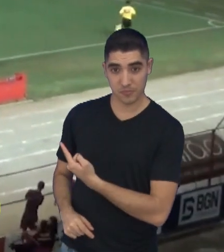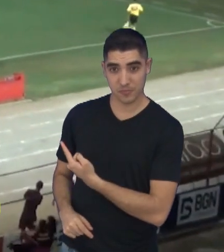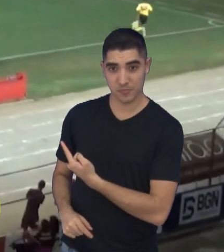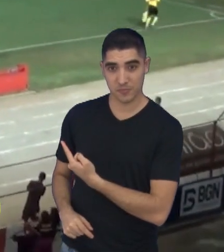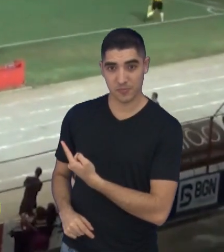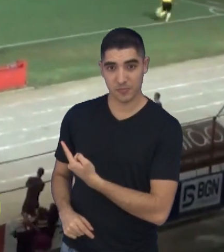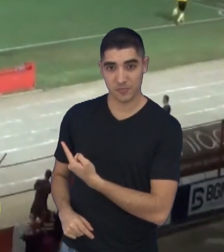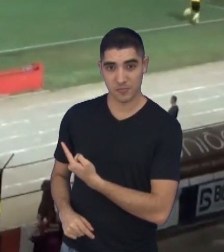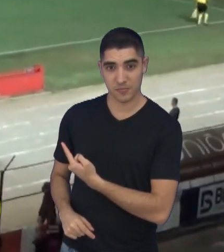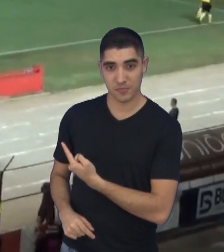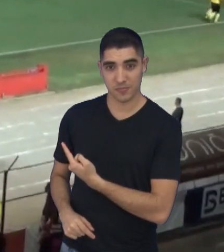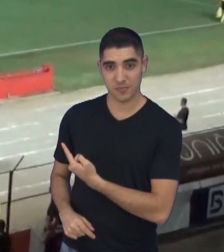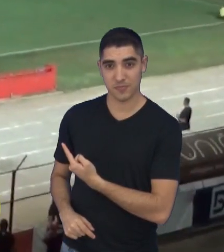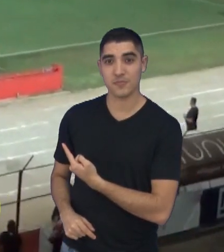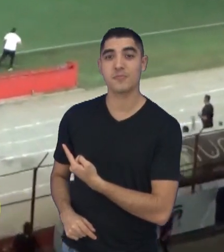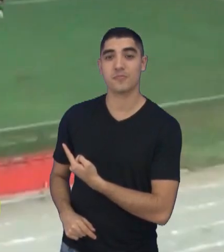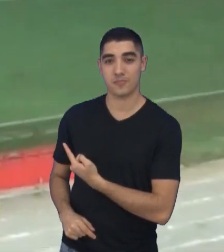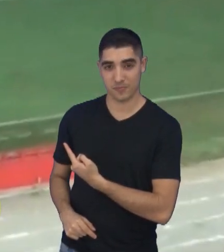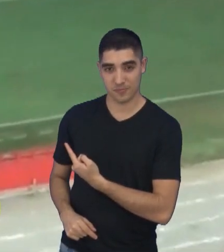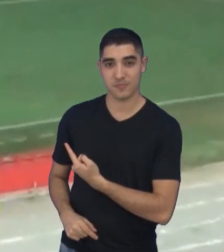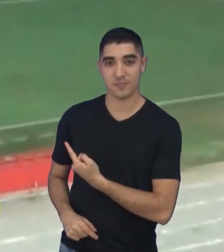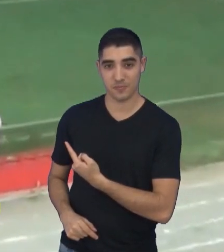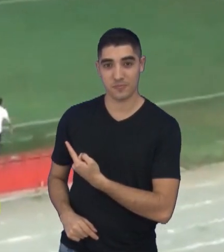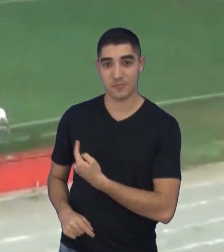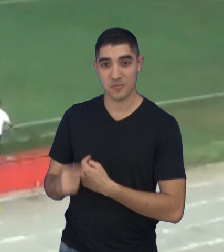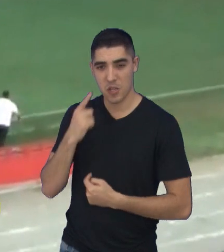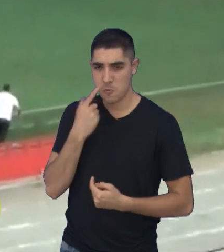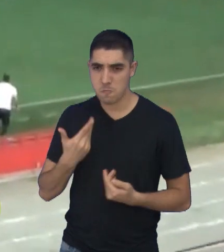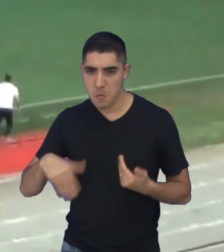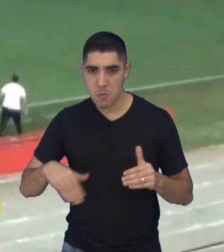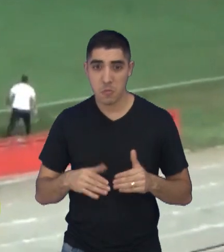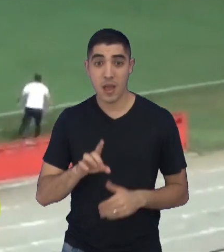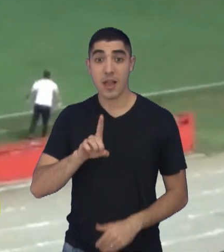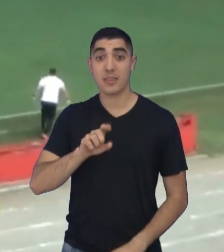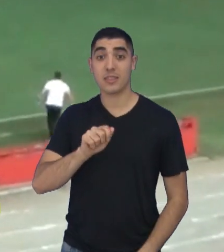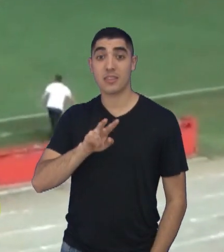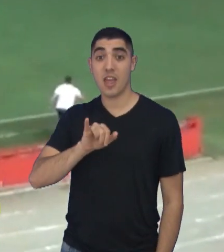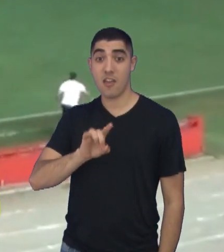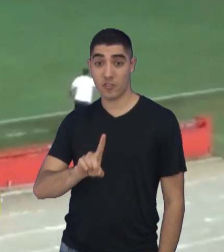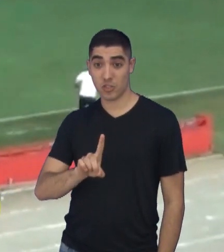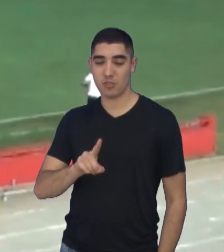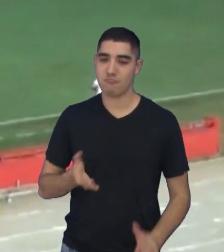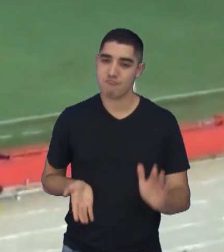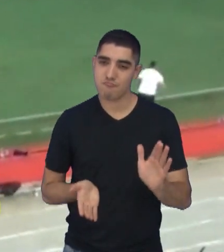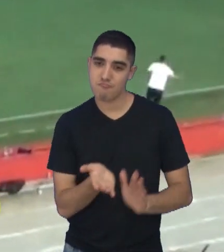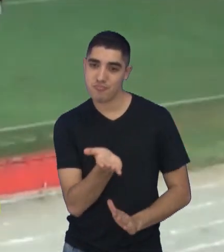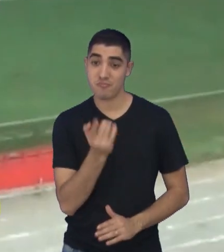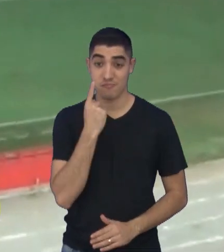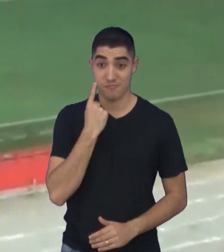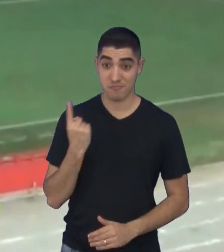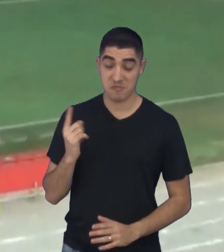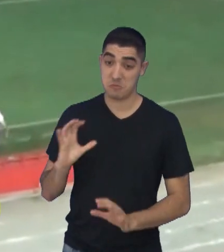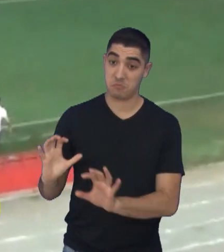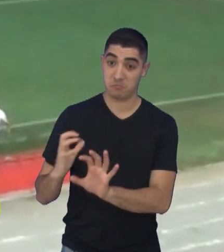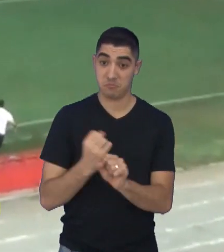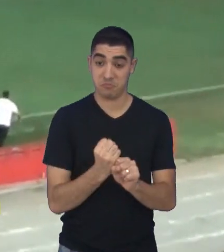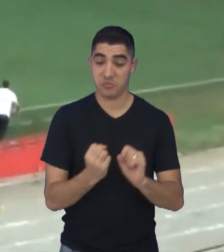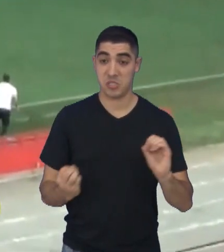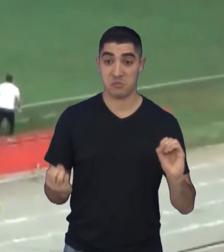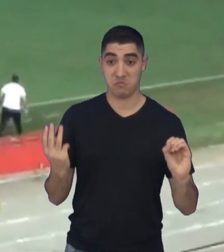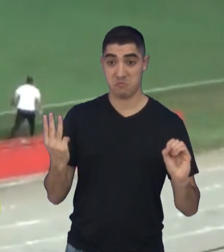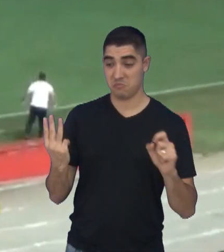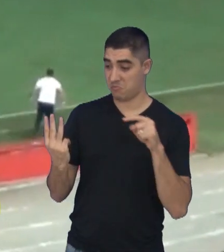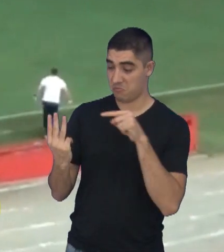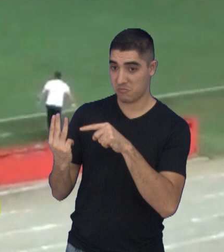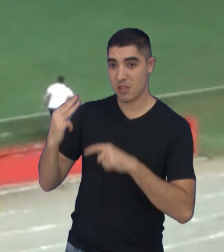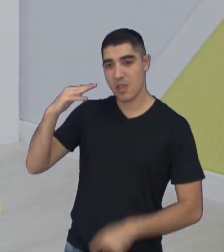desconcertante, aí teve cruzamento para o meio da área. E o David Lima acabou só cumprimentando para o fundo das redes. 3 a 0 para a equipe